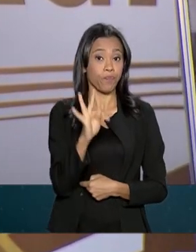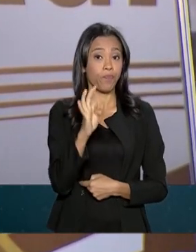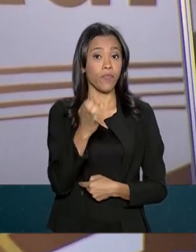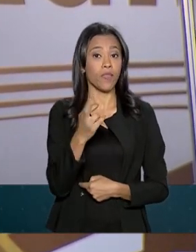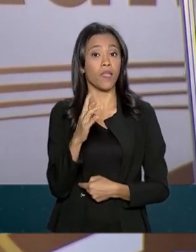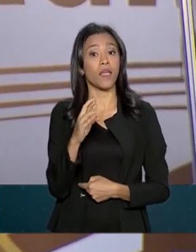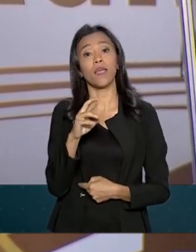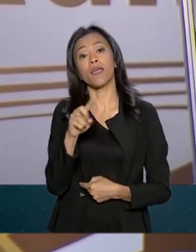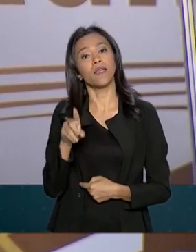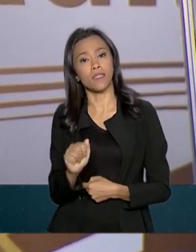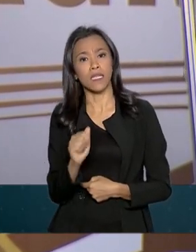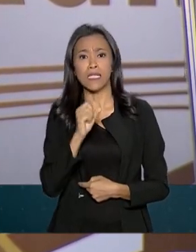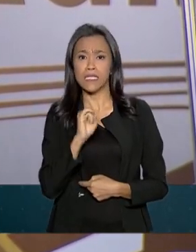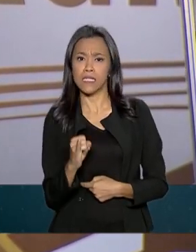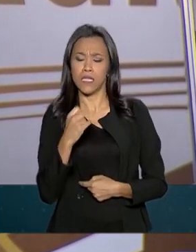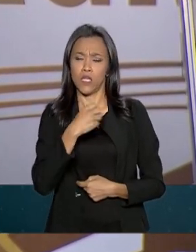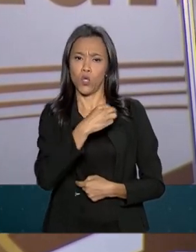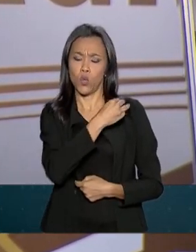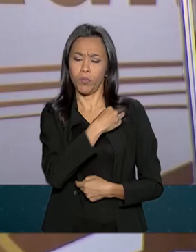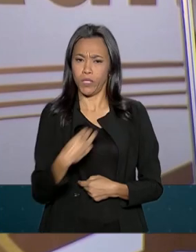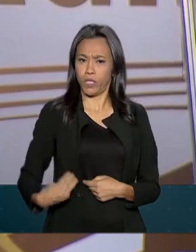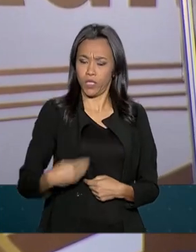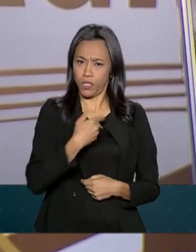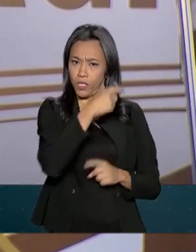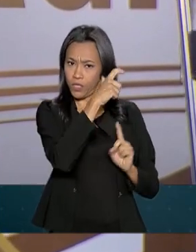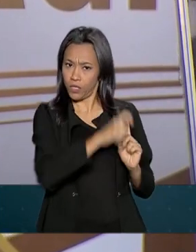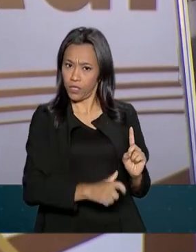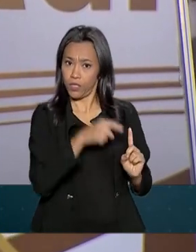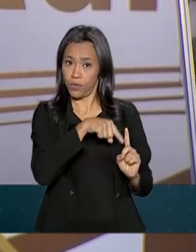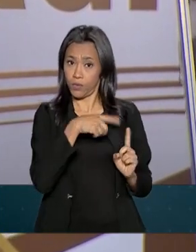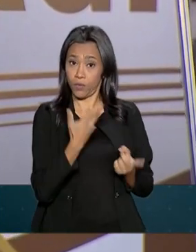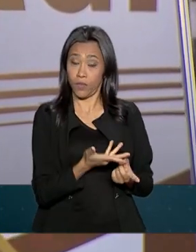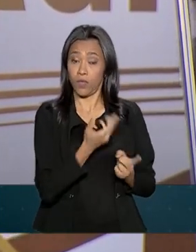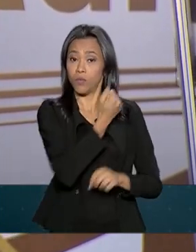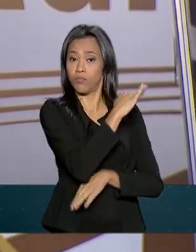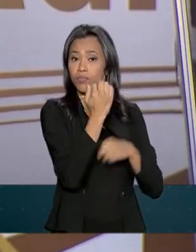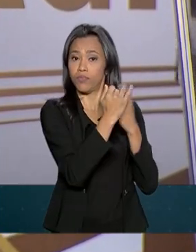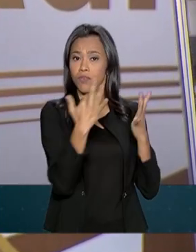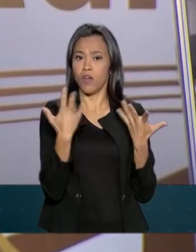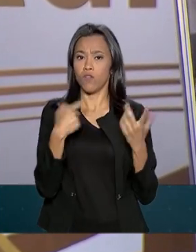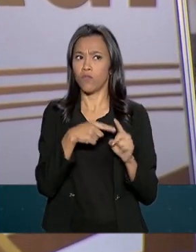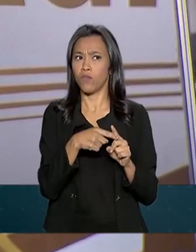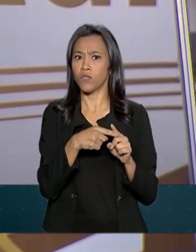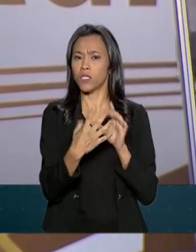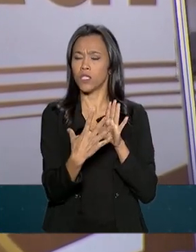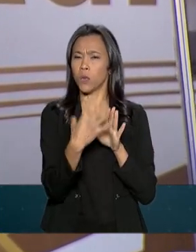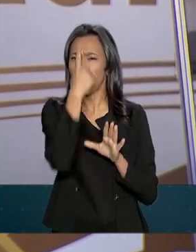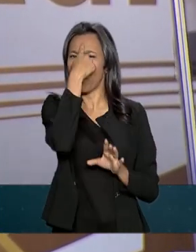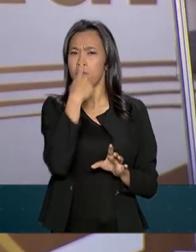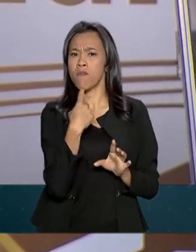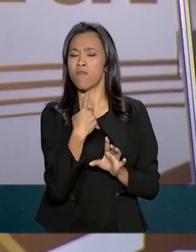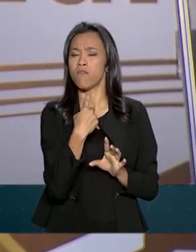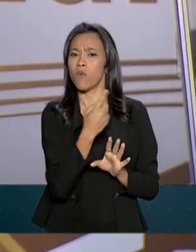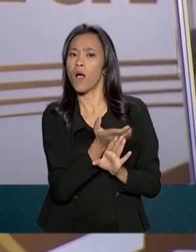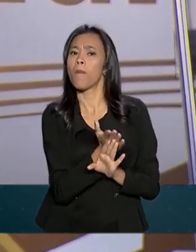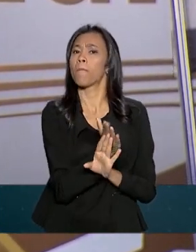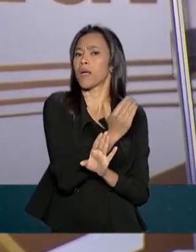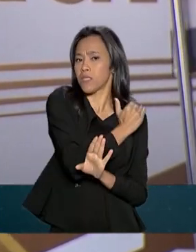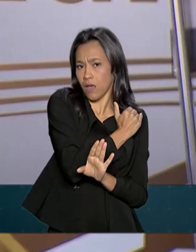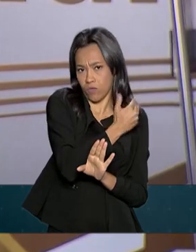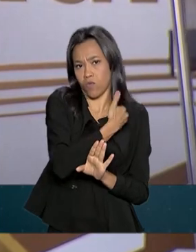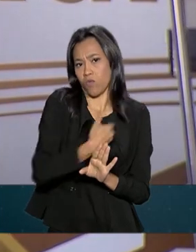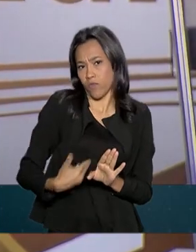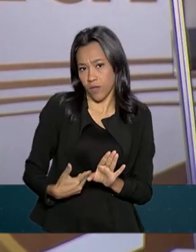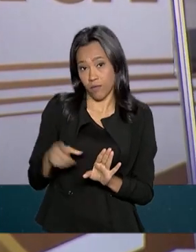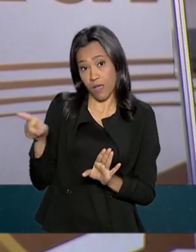tivesse um perfil de outros que ocuparam aquela pasta até há pouco tempo? Pobre Tereza Cristina. Hoje ela tem